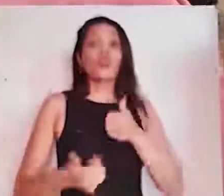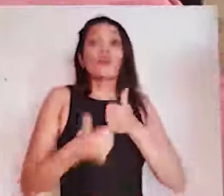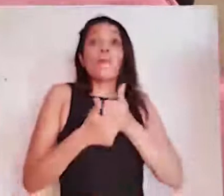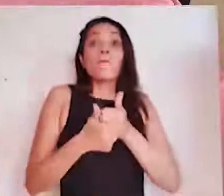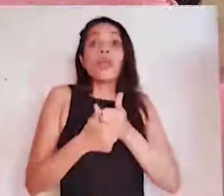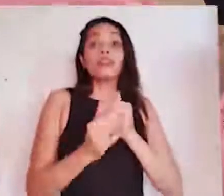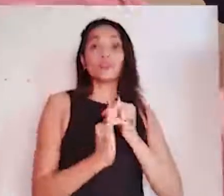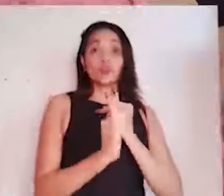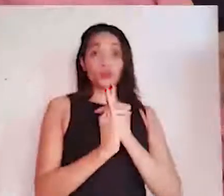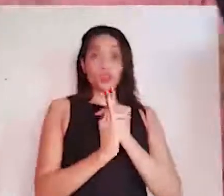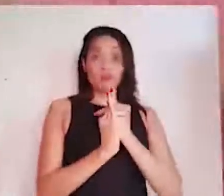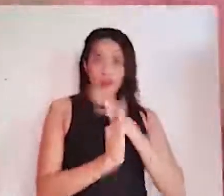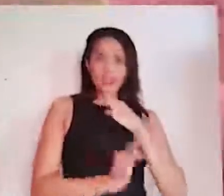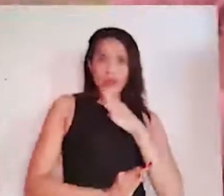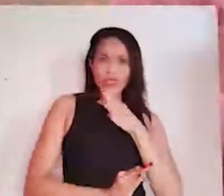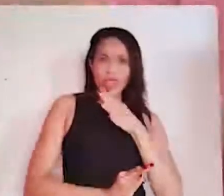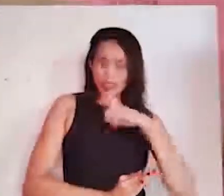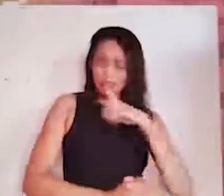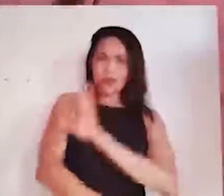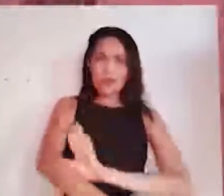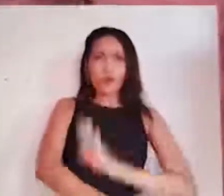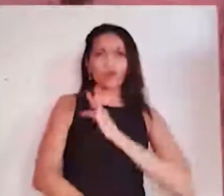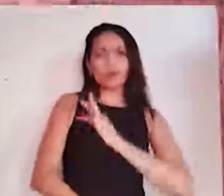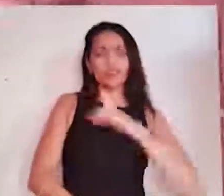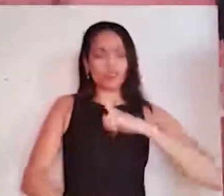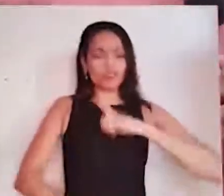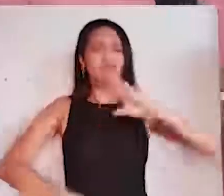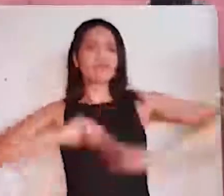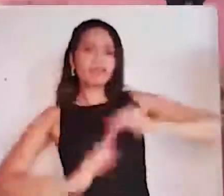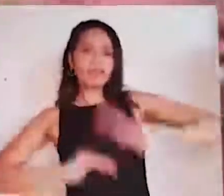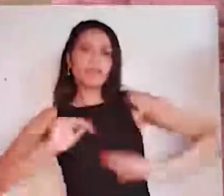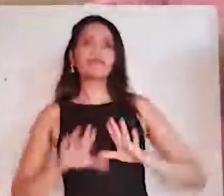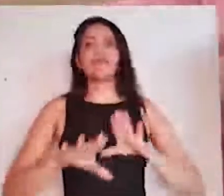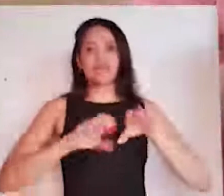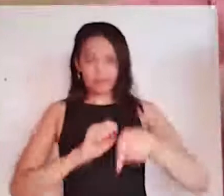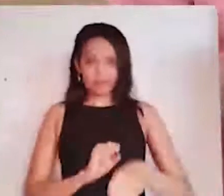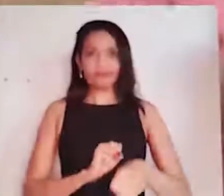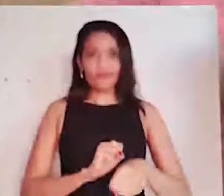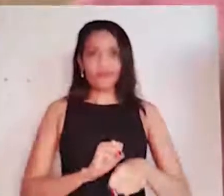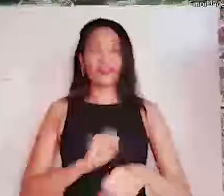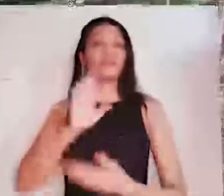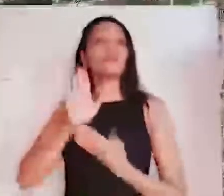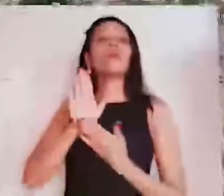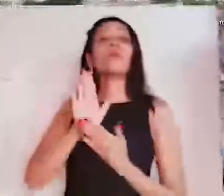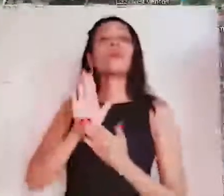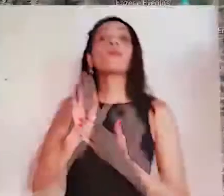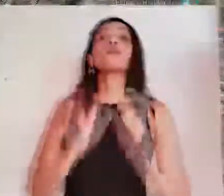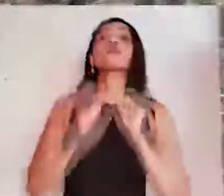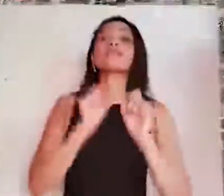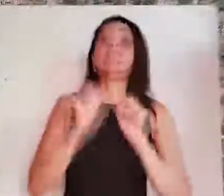estou aqui, ó, em frente ao IFG, que é um espaço aqui de formação dos nossos estudantes.